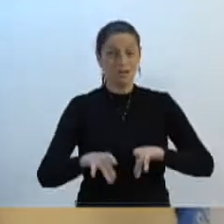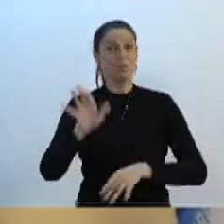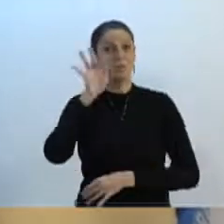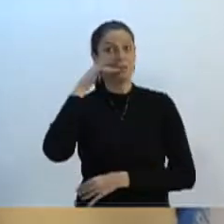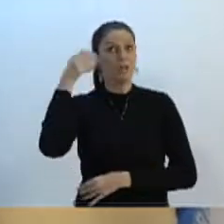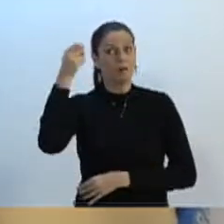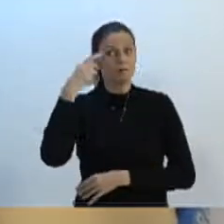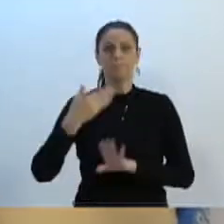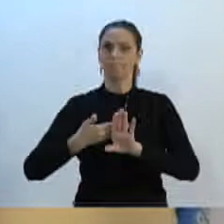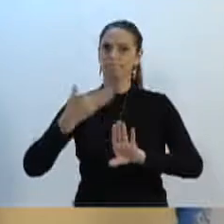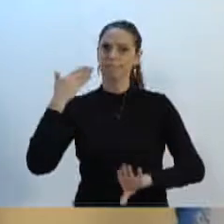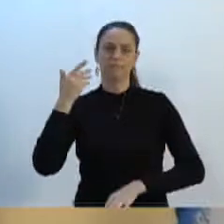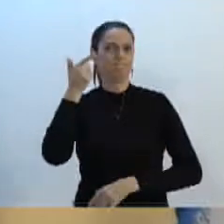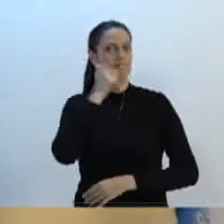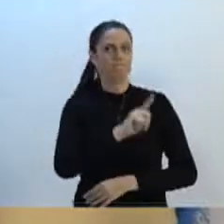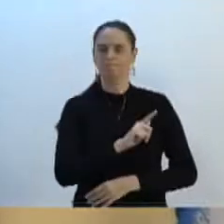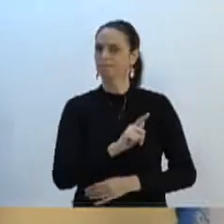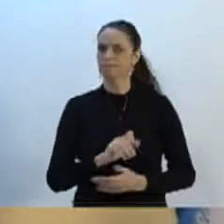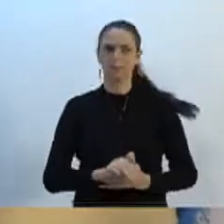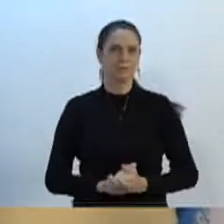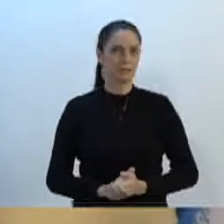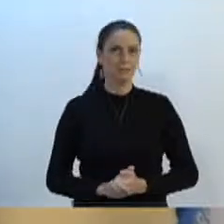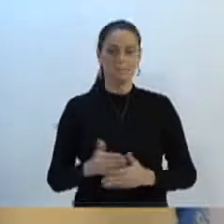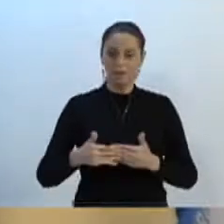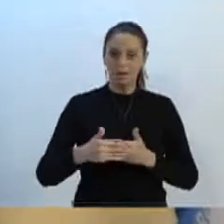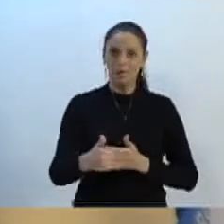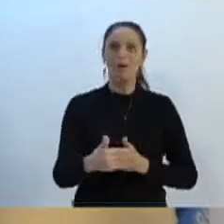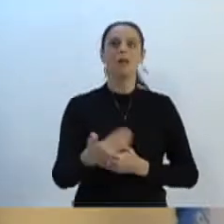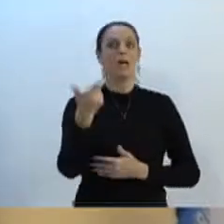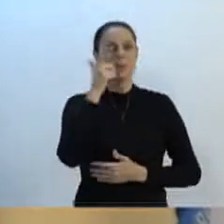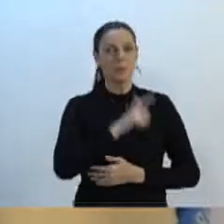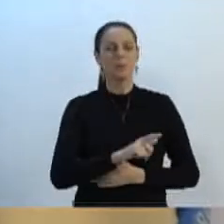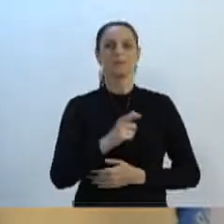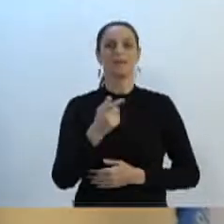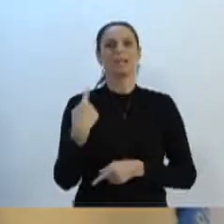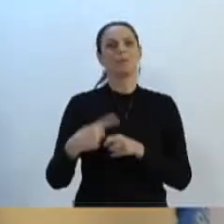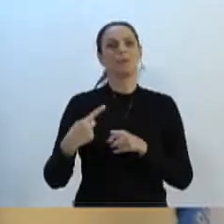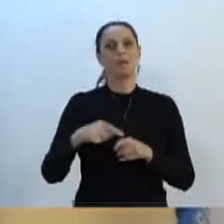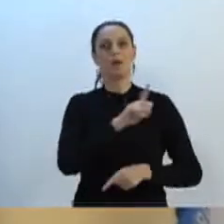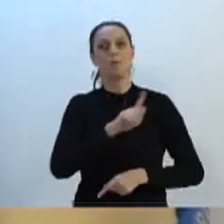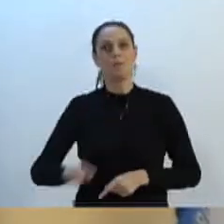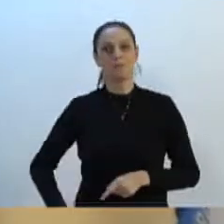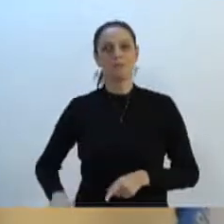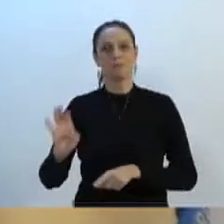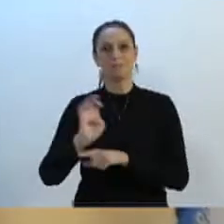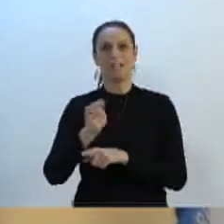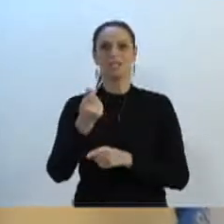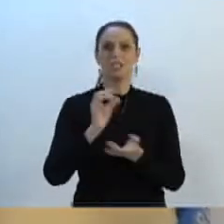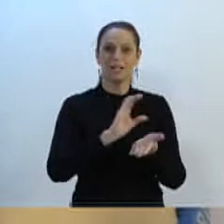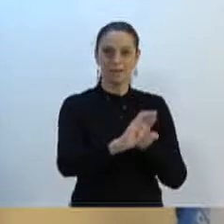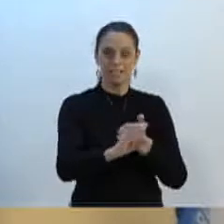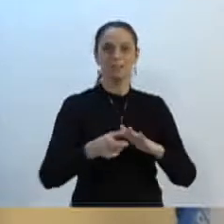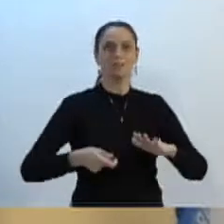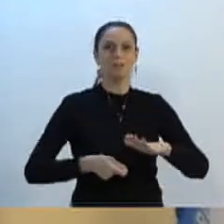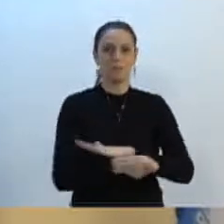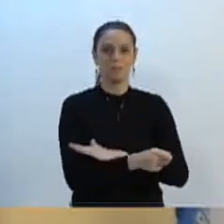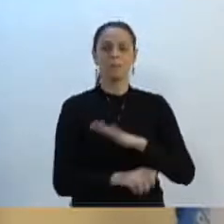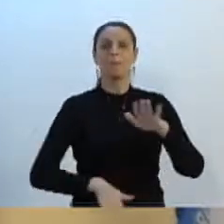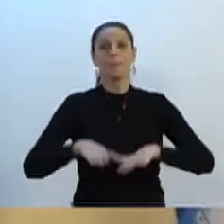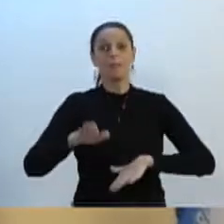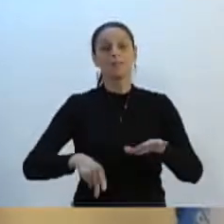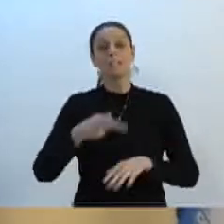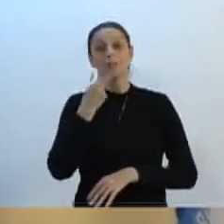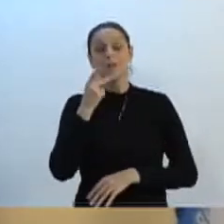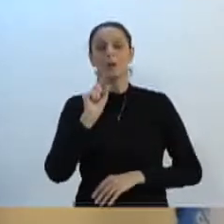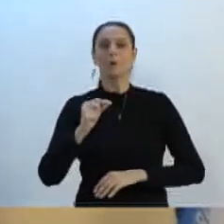não conseguiu viabilizar esse ano, que seja feito com recursos trazidos pelo governo do estado de Santa Catarina. E, muitas vezes, aqui, nós falamos